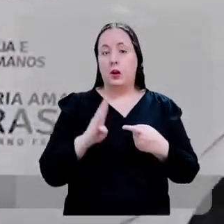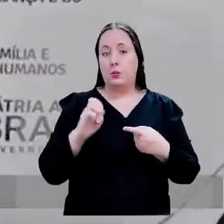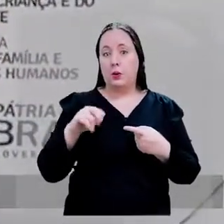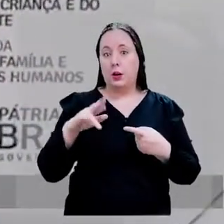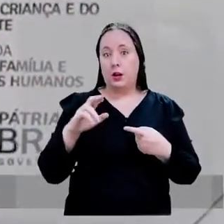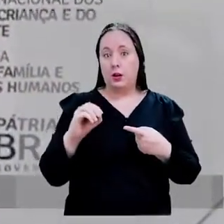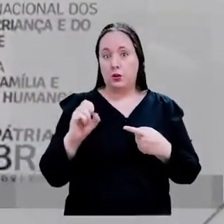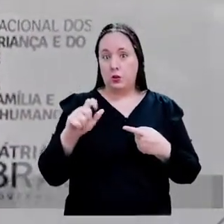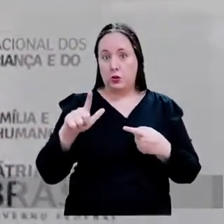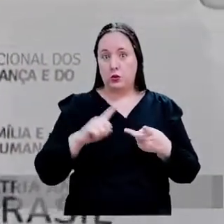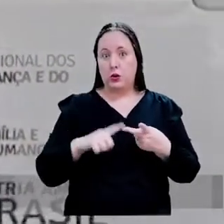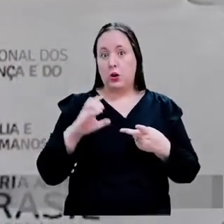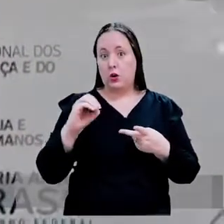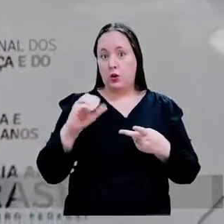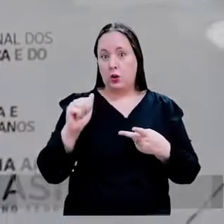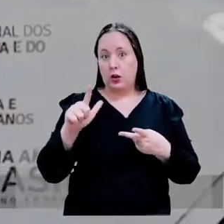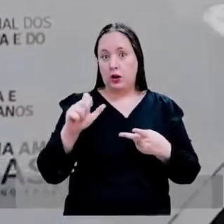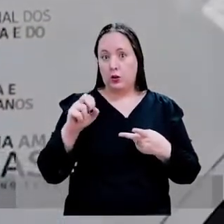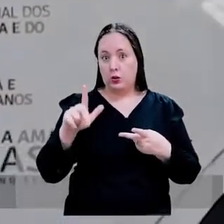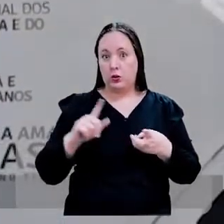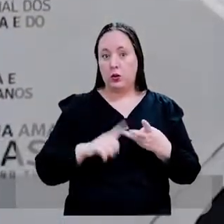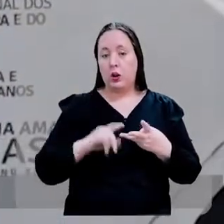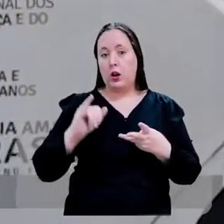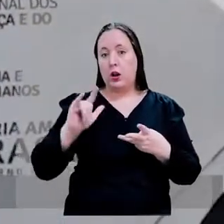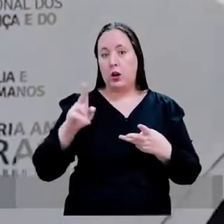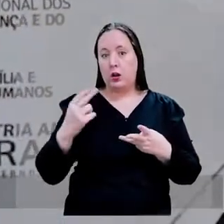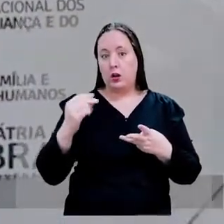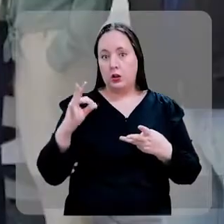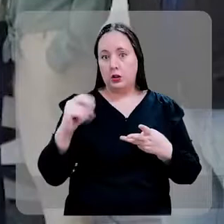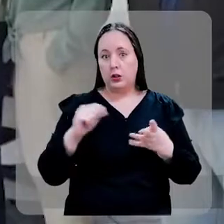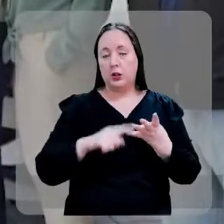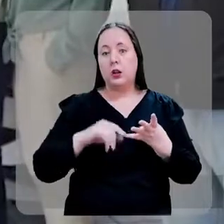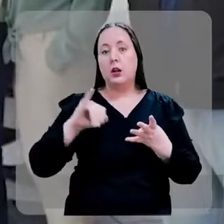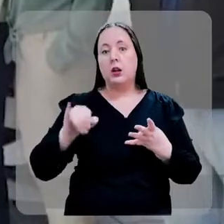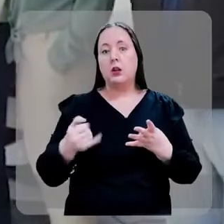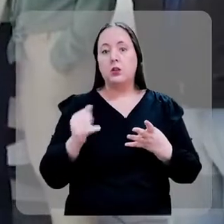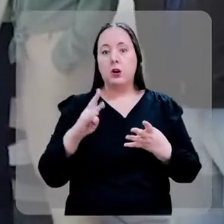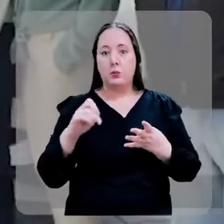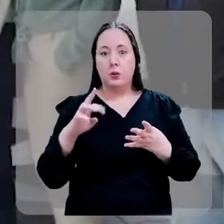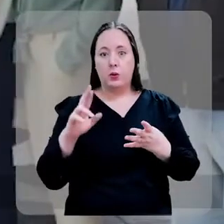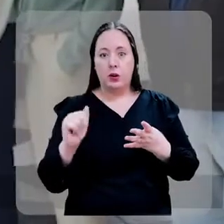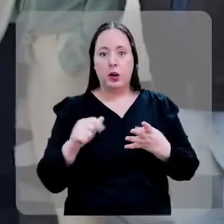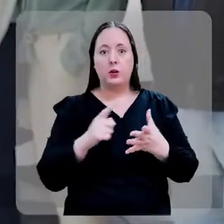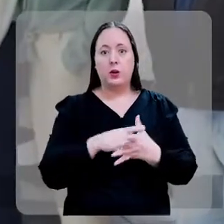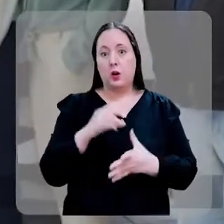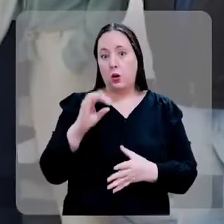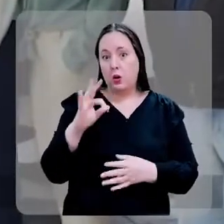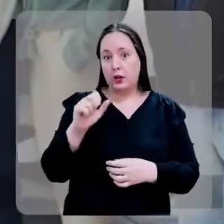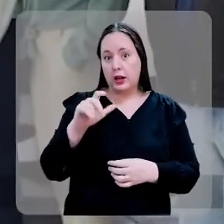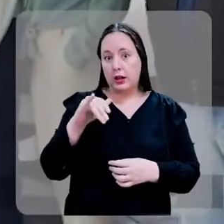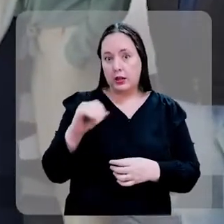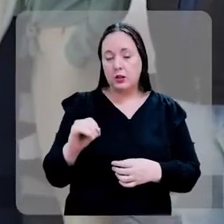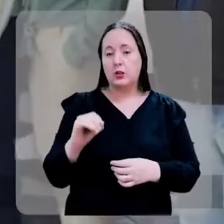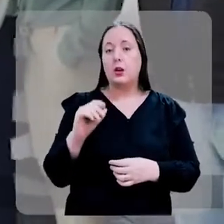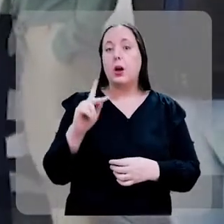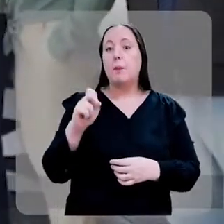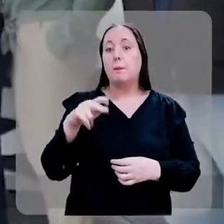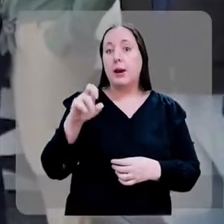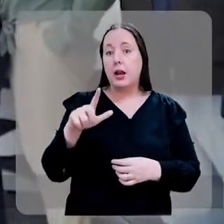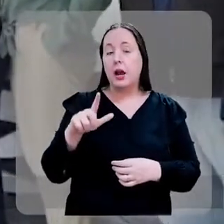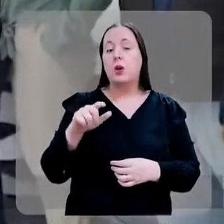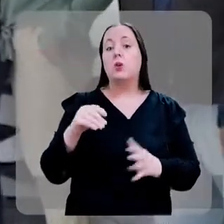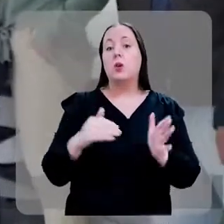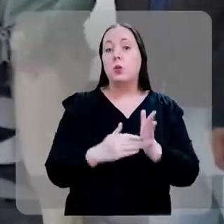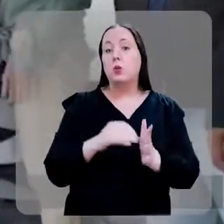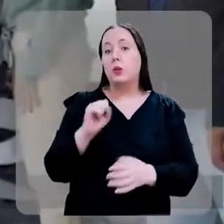foram Balneário Barra do Sul, Cocal do Sul, Ilhota, Jaborá, Otacílio Costa,